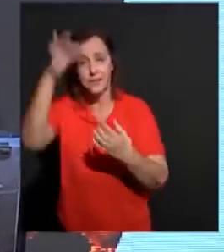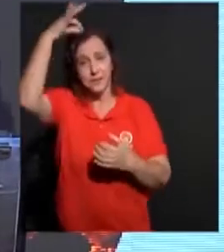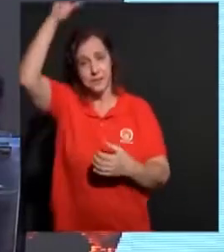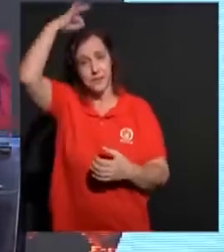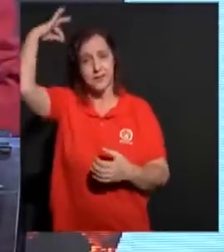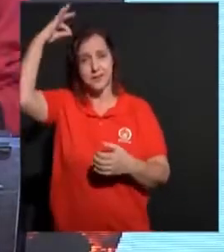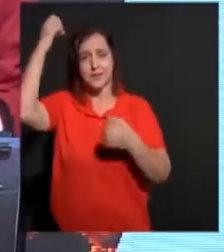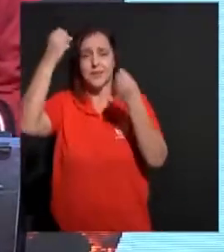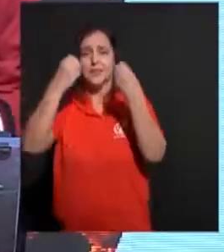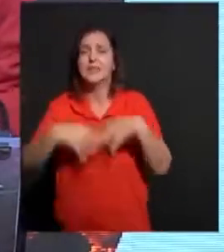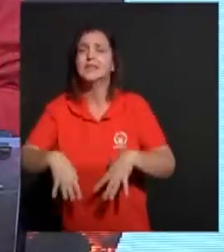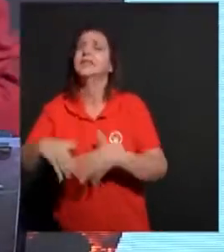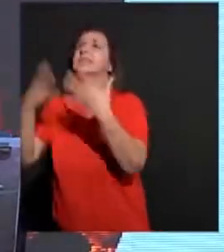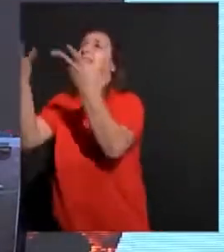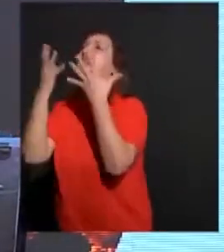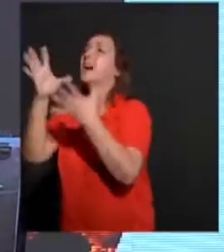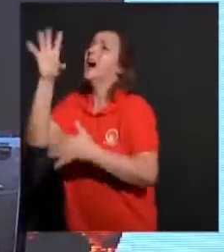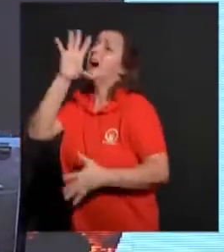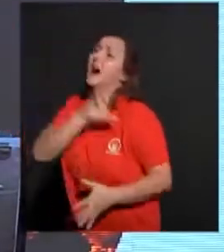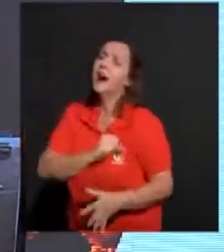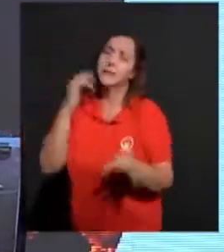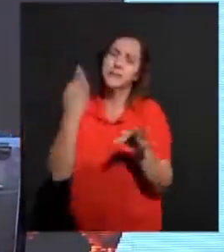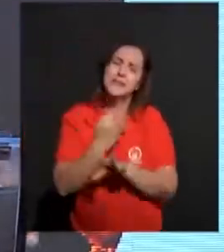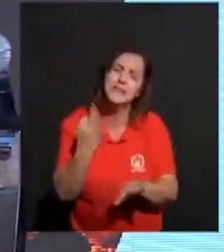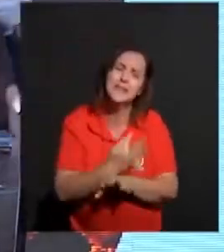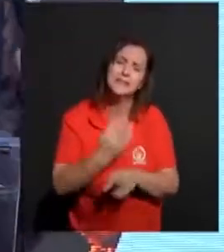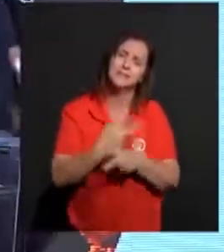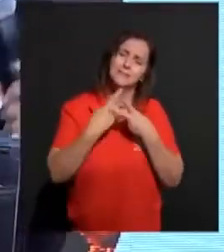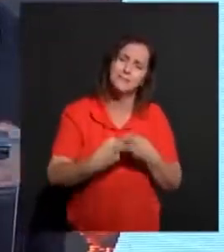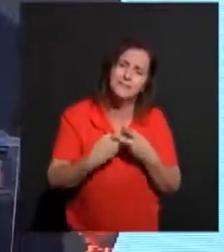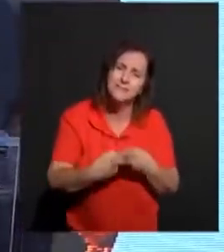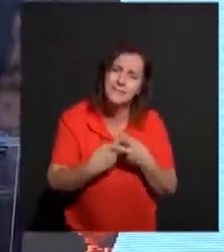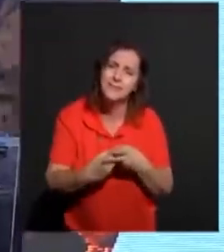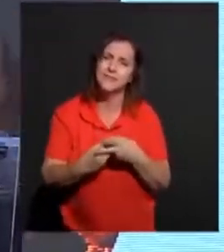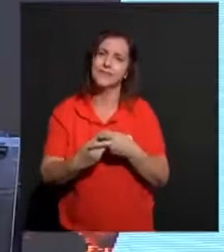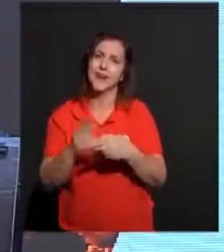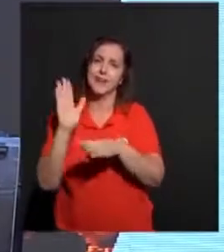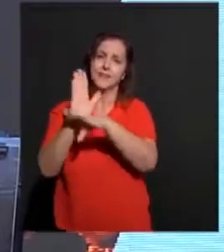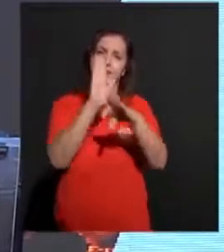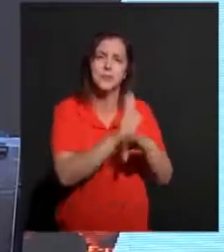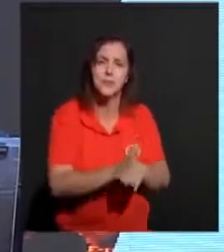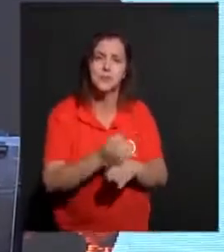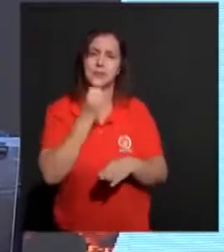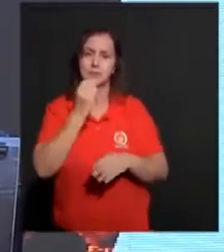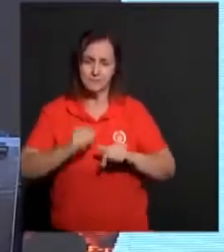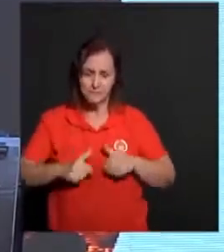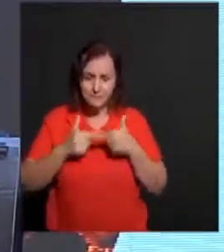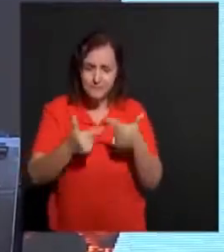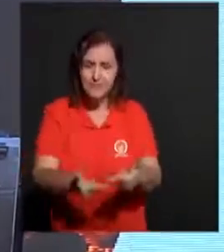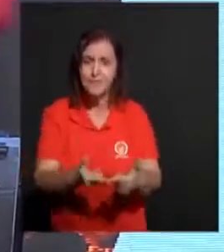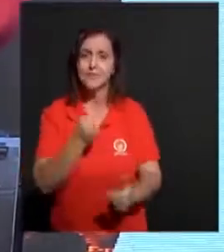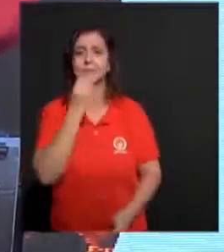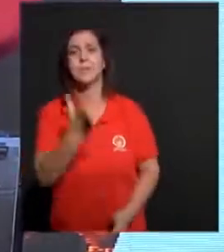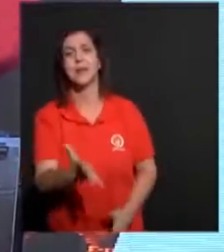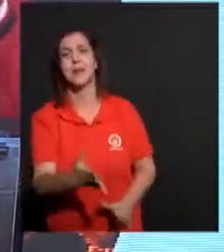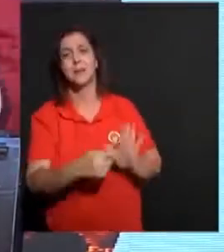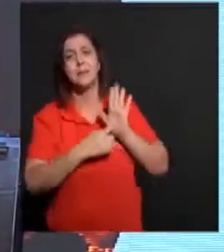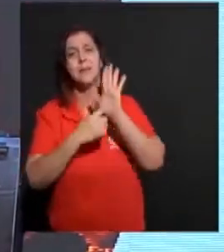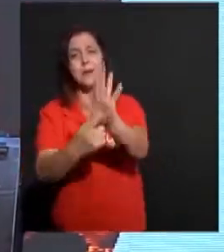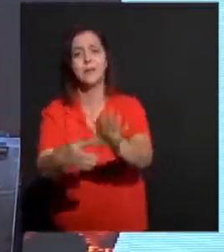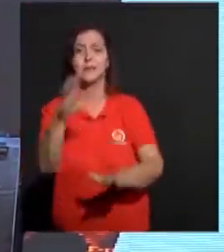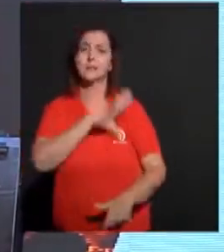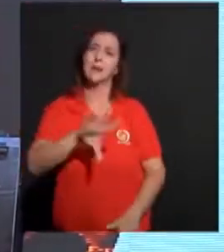Ame. Deseje. Suporte. Sofra. Seja benigno. Faça o bem. Ande em amor. Proclame isso.